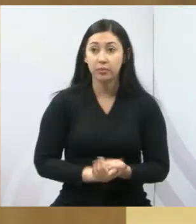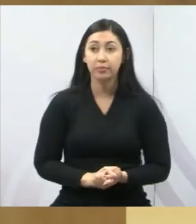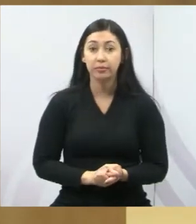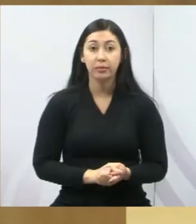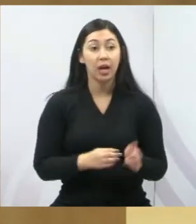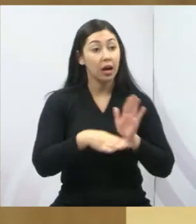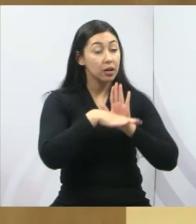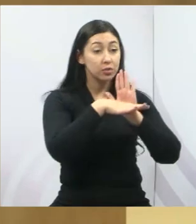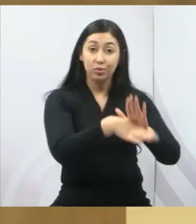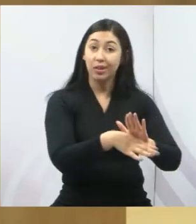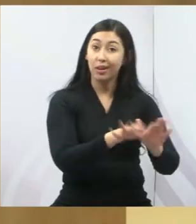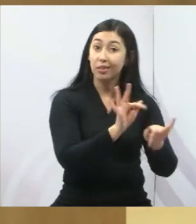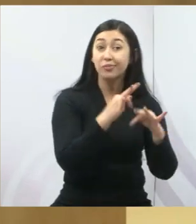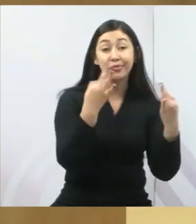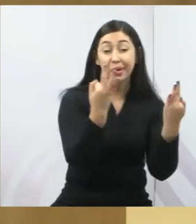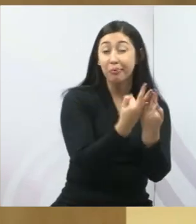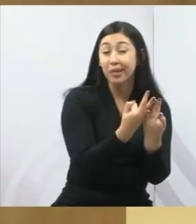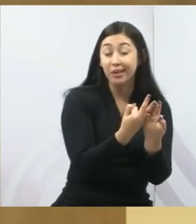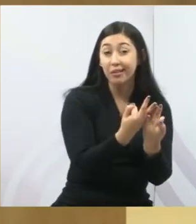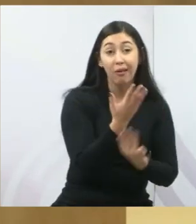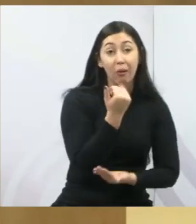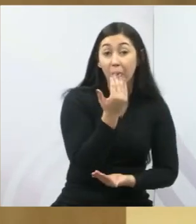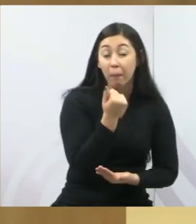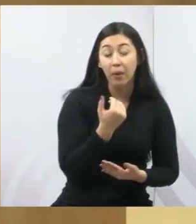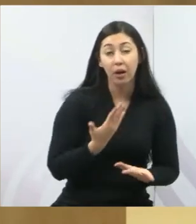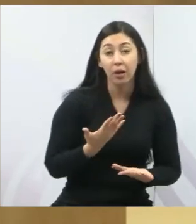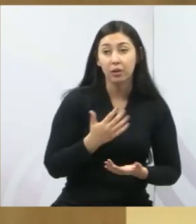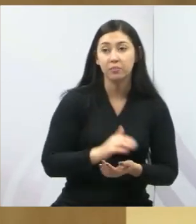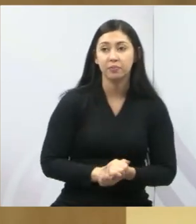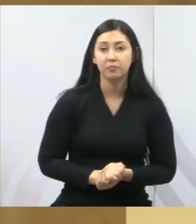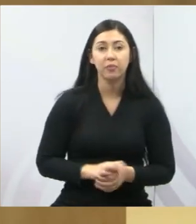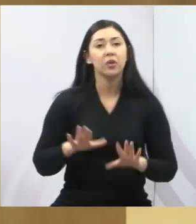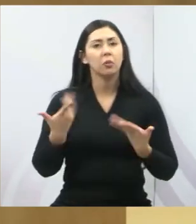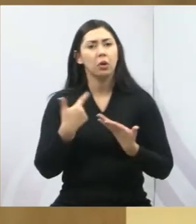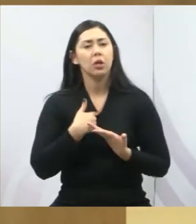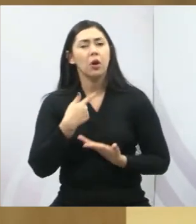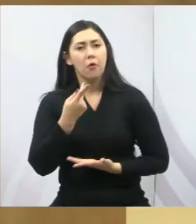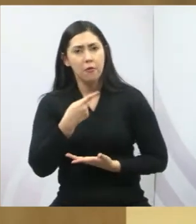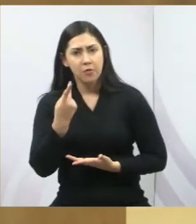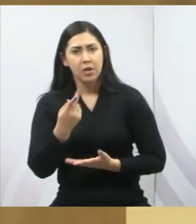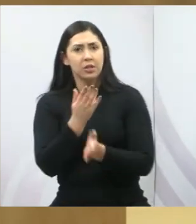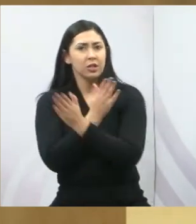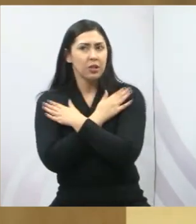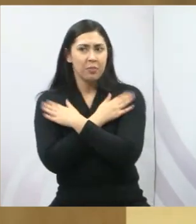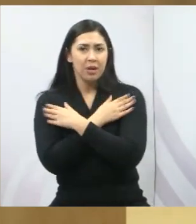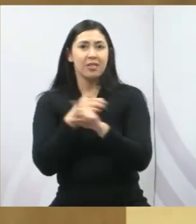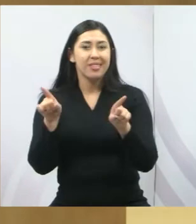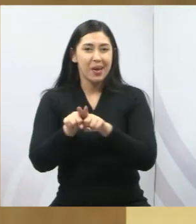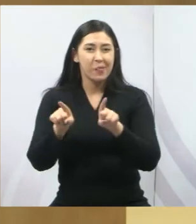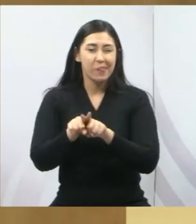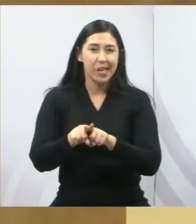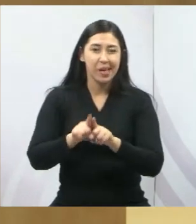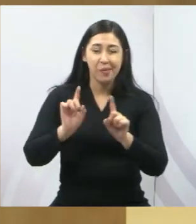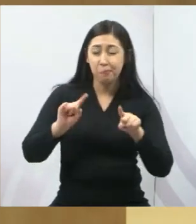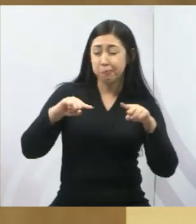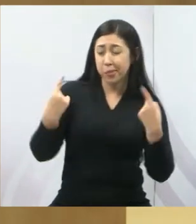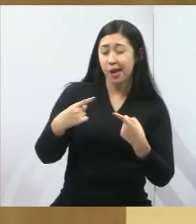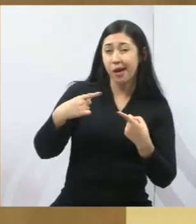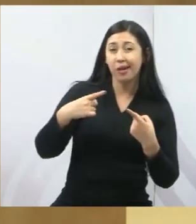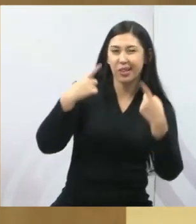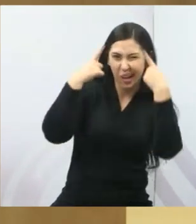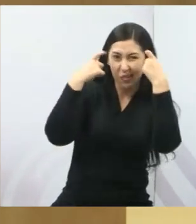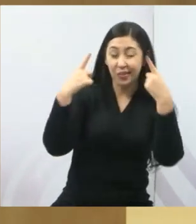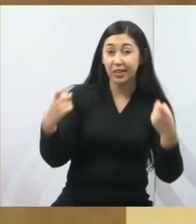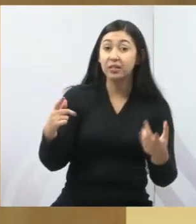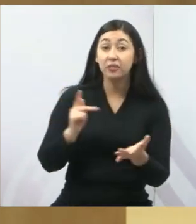o sustento para casa. Então quando eu falo que a questão do desemprego ela também atinge a questão da violência, é uma verdade. Porque se